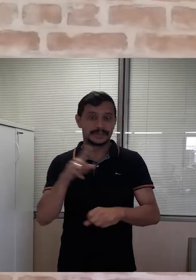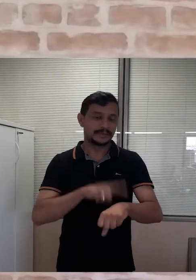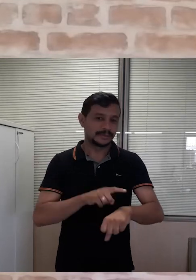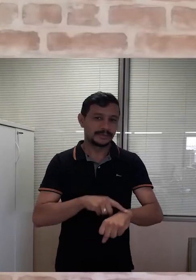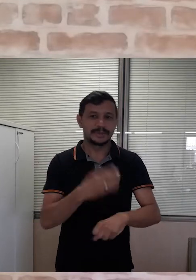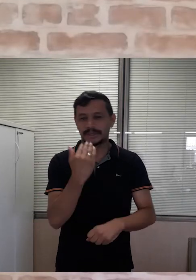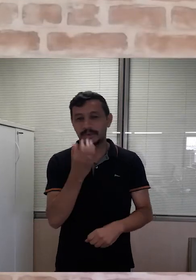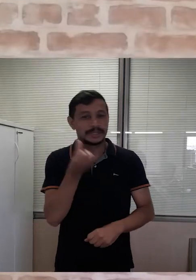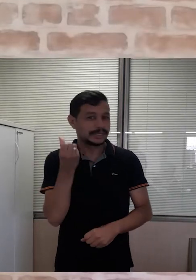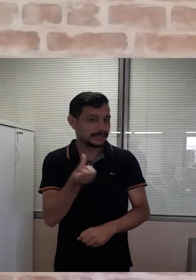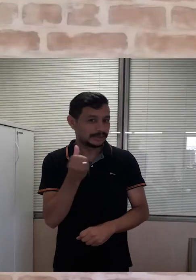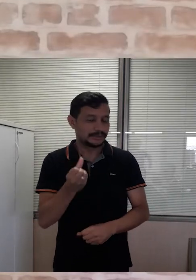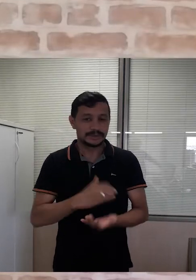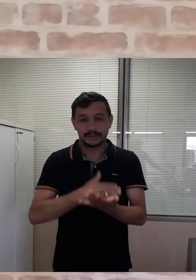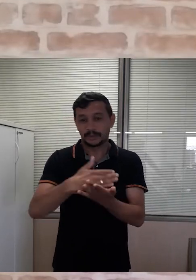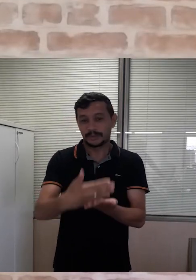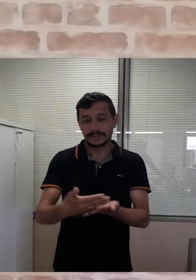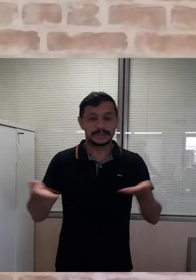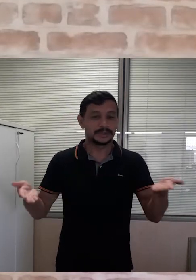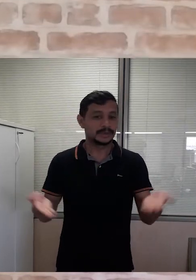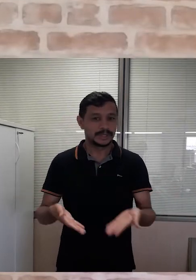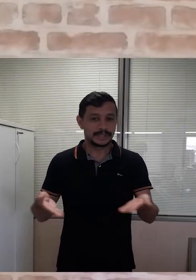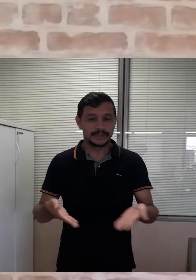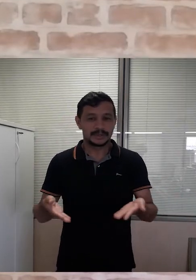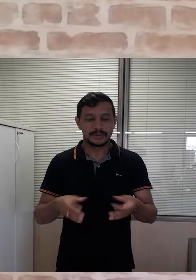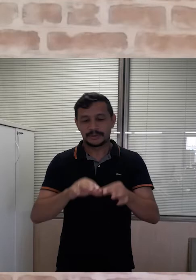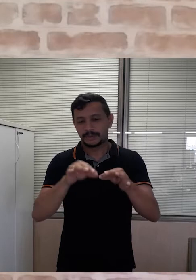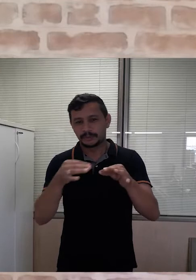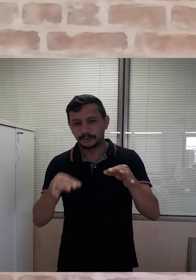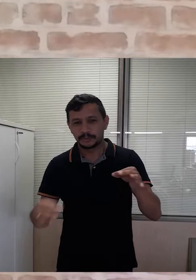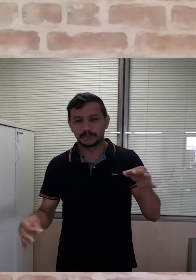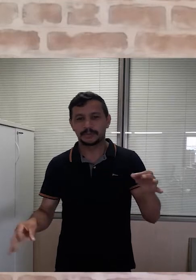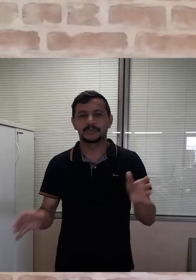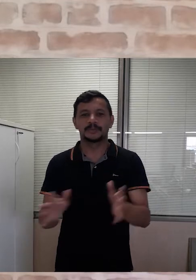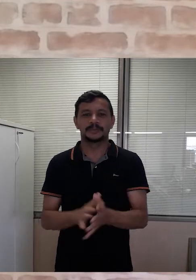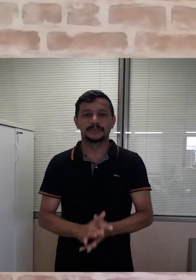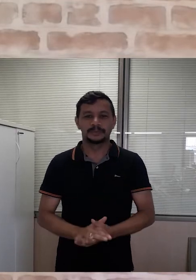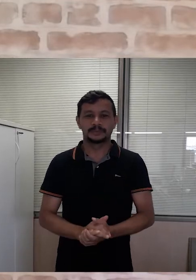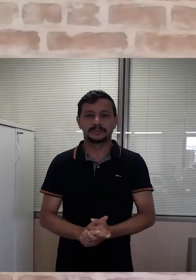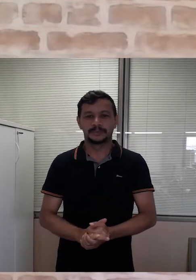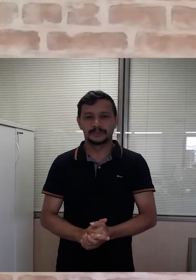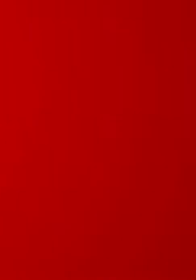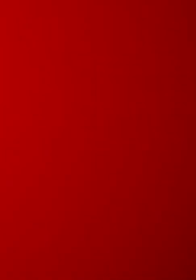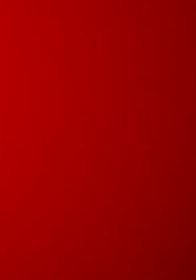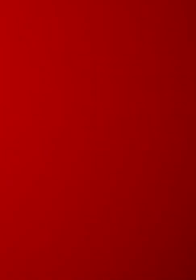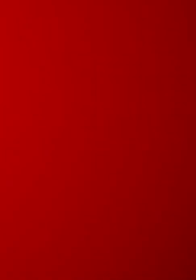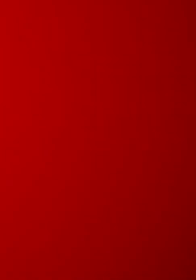Olá, a hora da boia desta sexta-feira está no ar. Vamos para o nosso resumo de notícias.